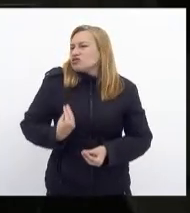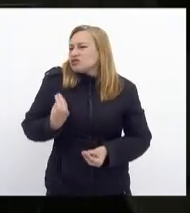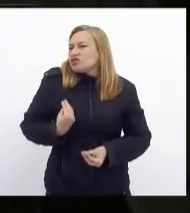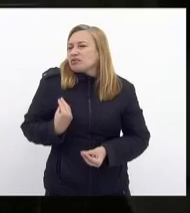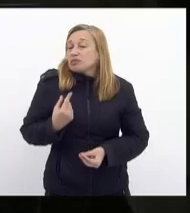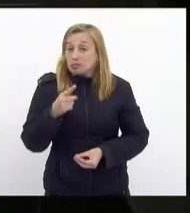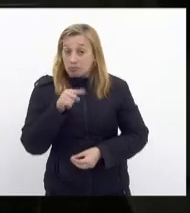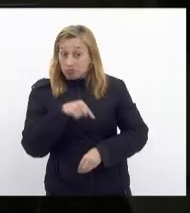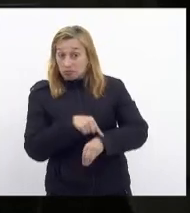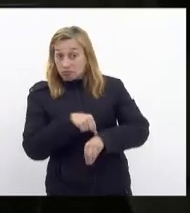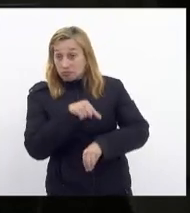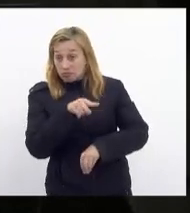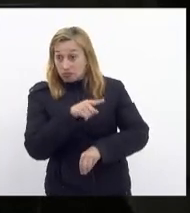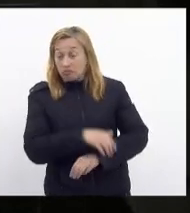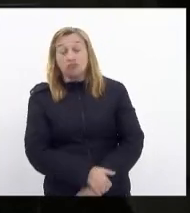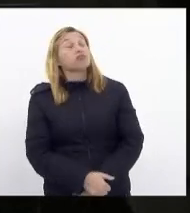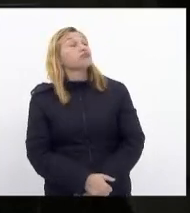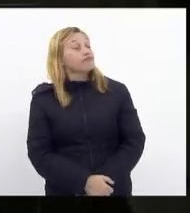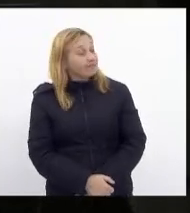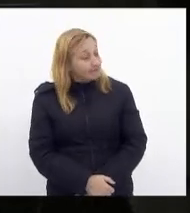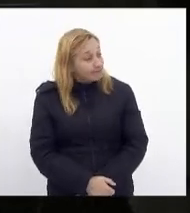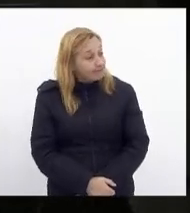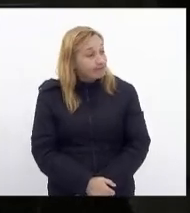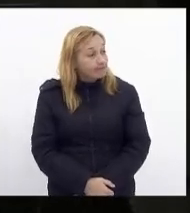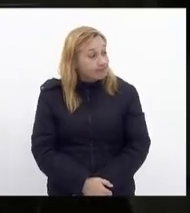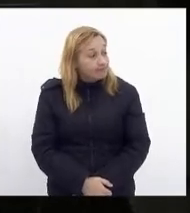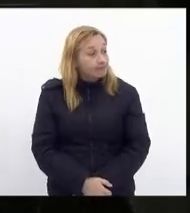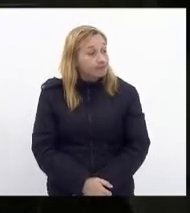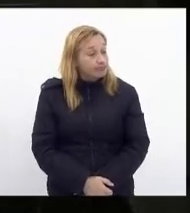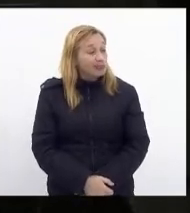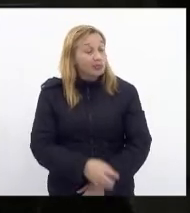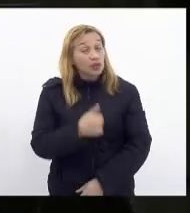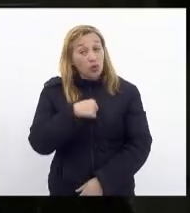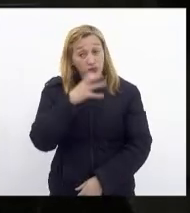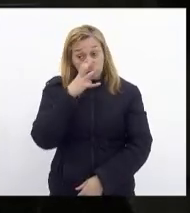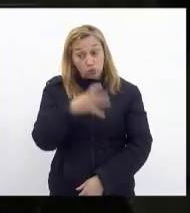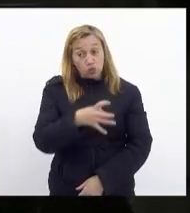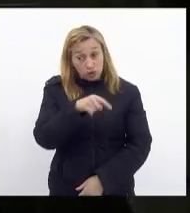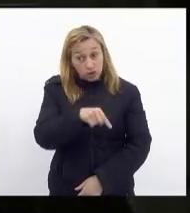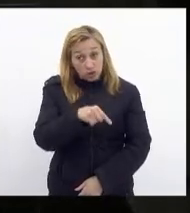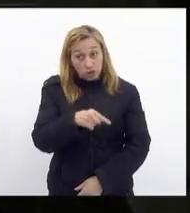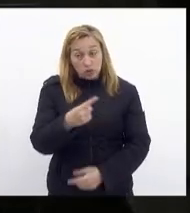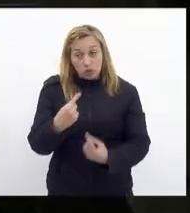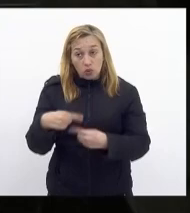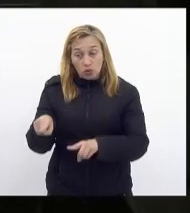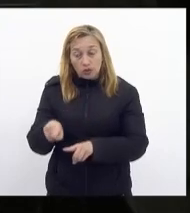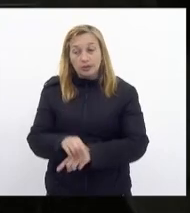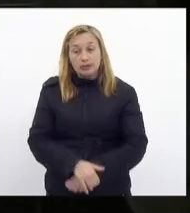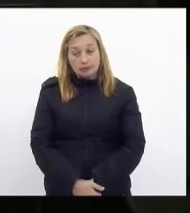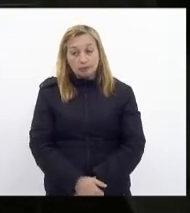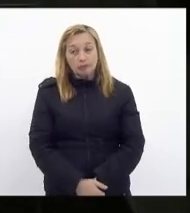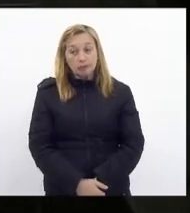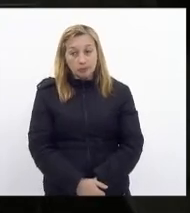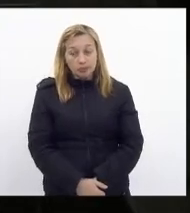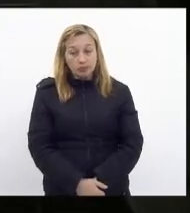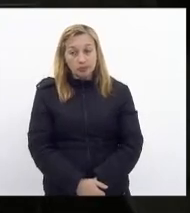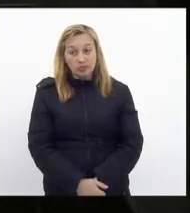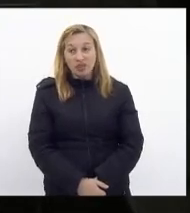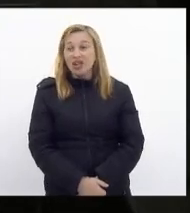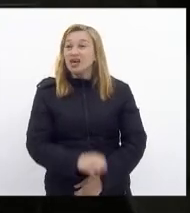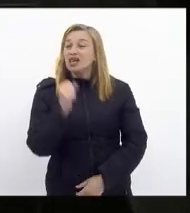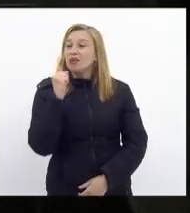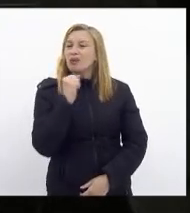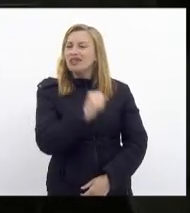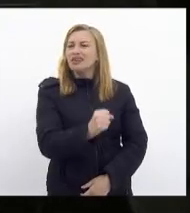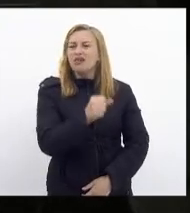momento eu fiz aqui uma acusação quanto a prevent que matava os